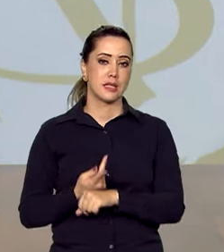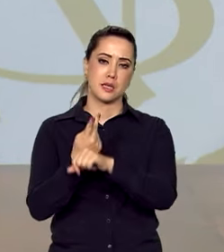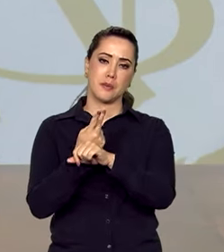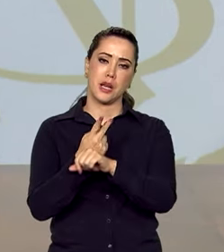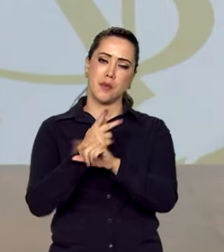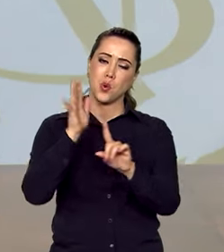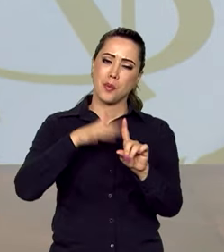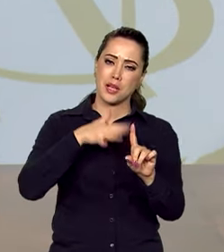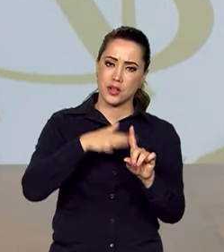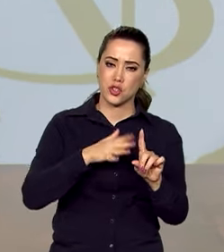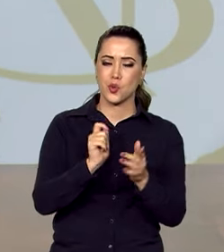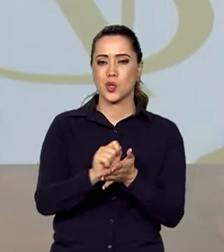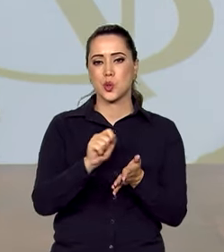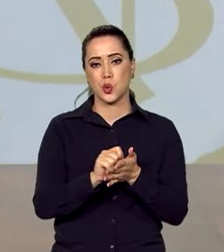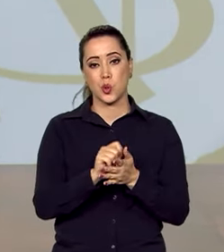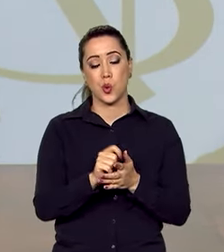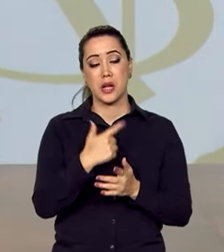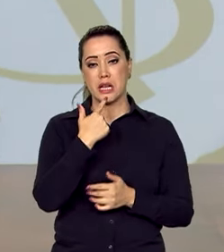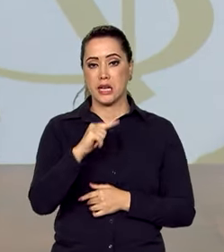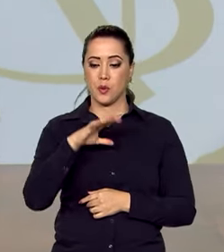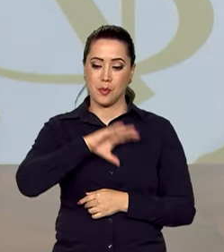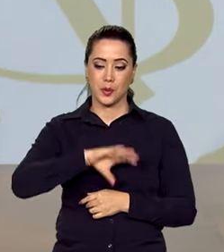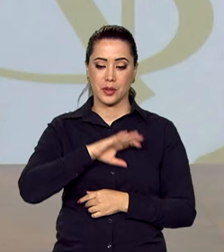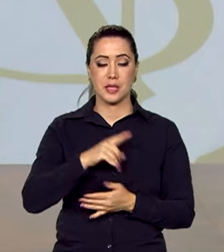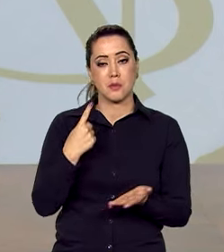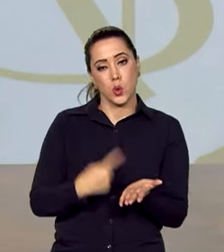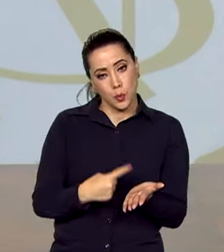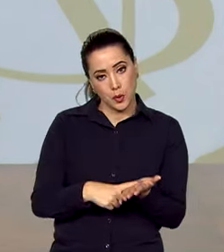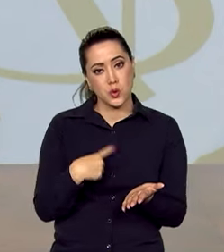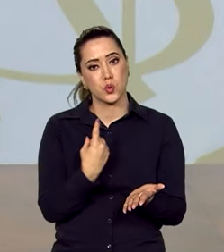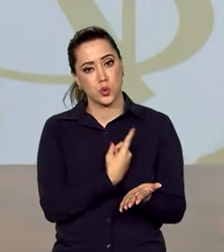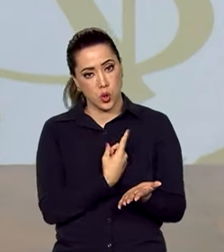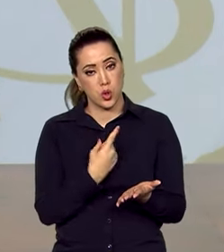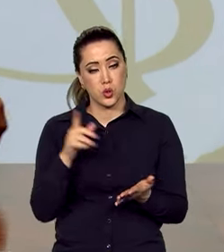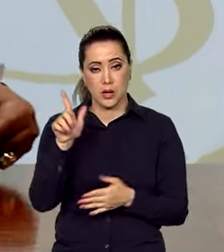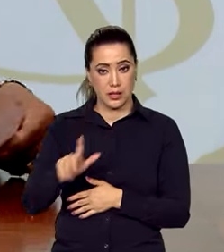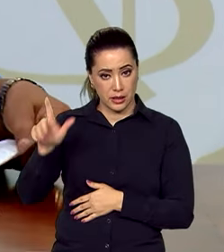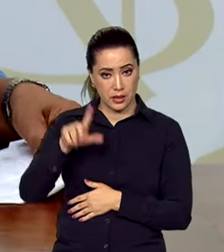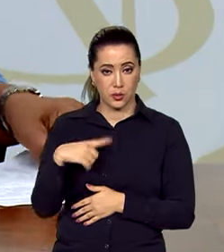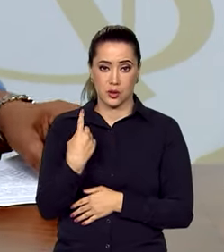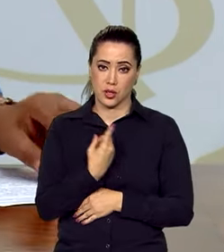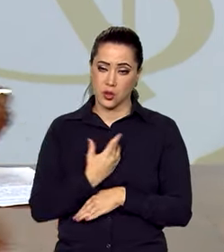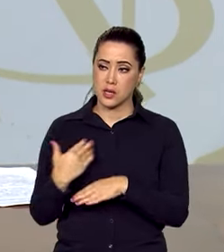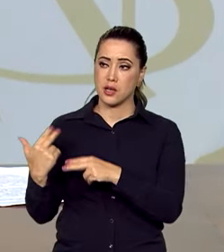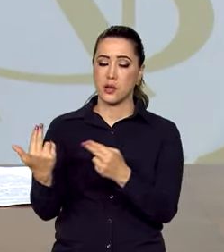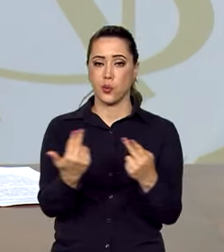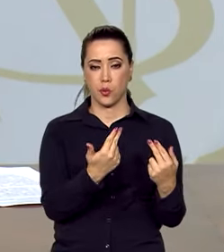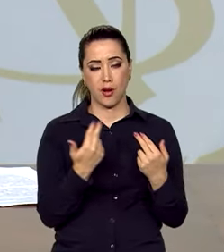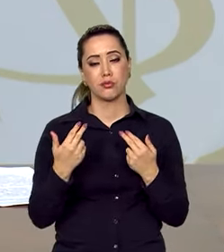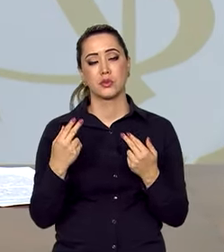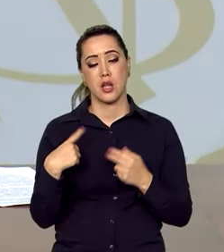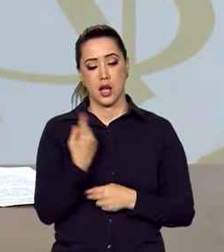portuguesa, reafirma nosso compromisso com o patrimônio literário e cultural da nossa língua comum. Estamos